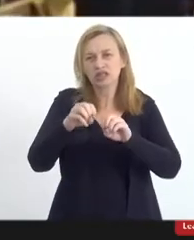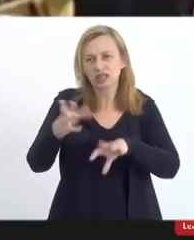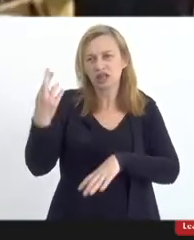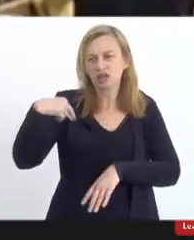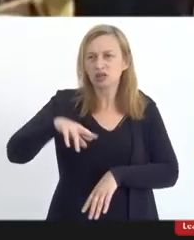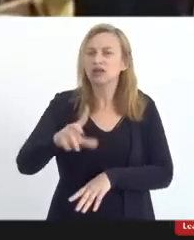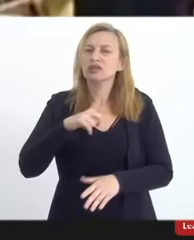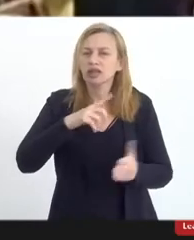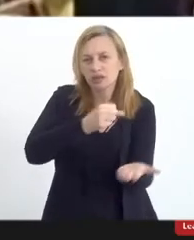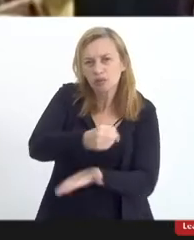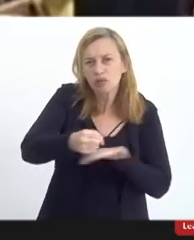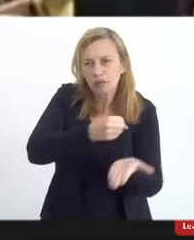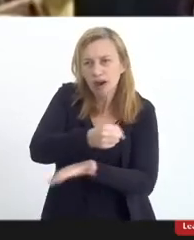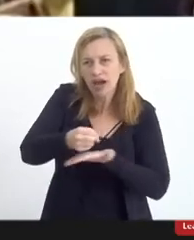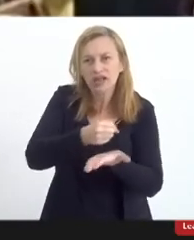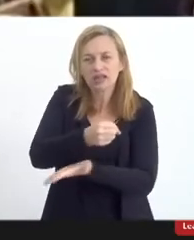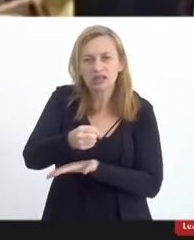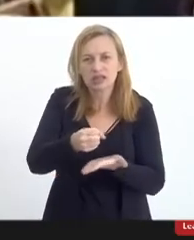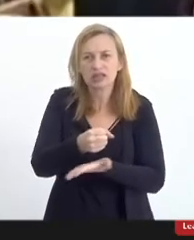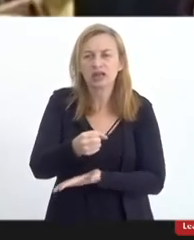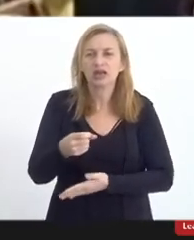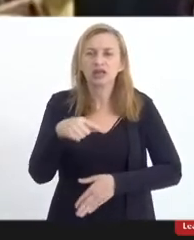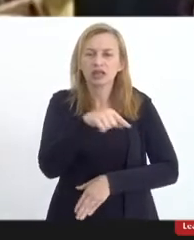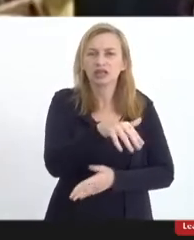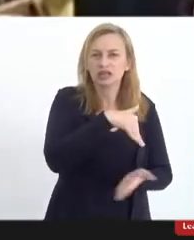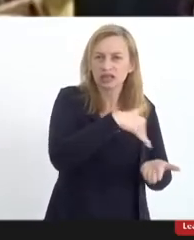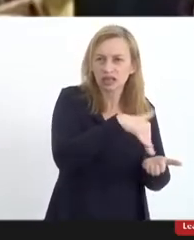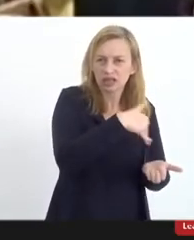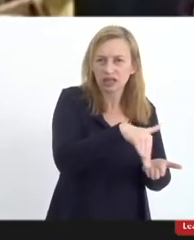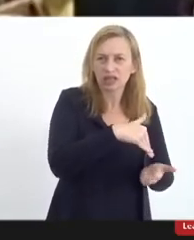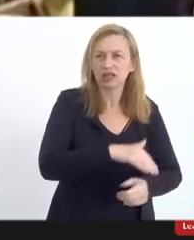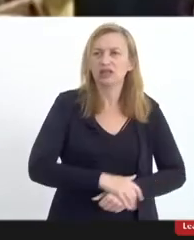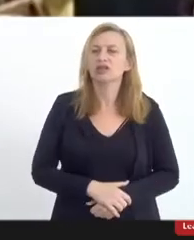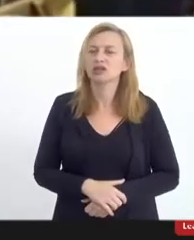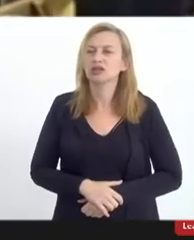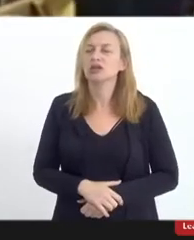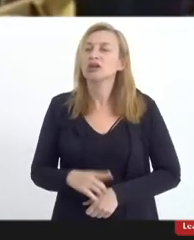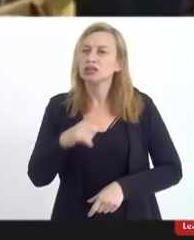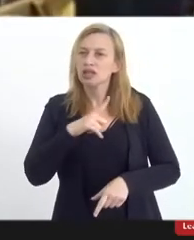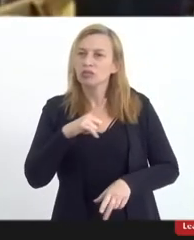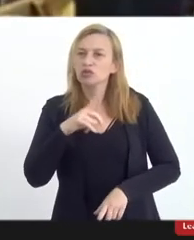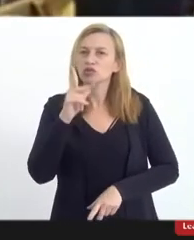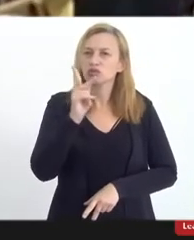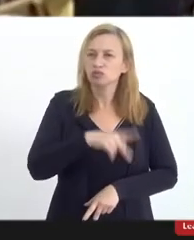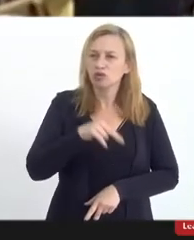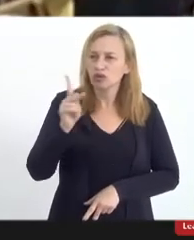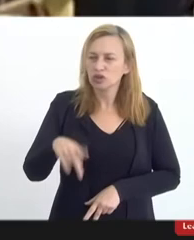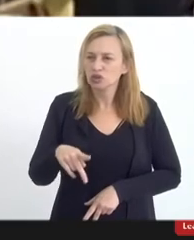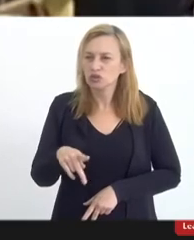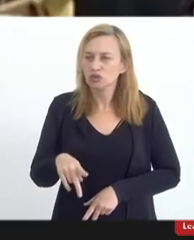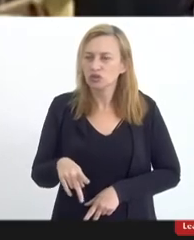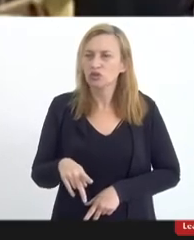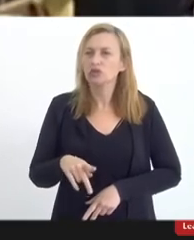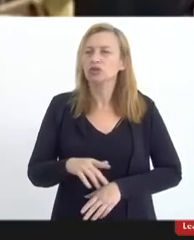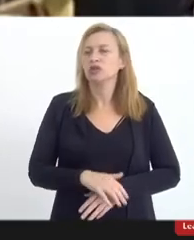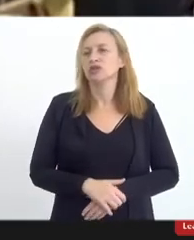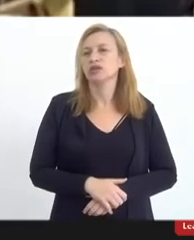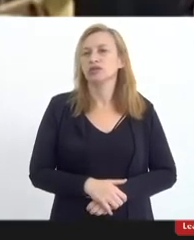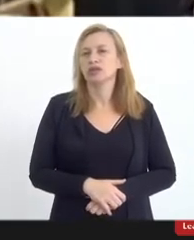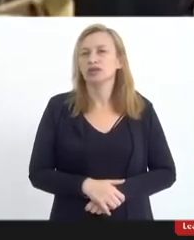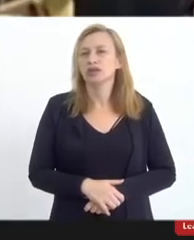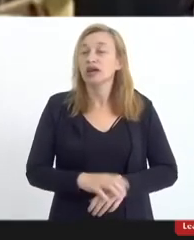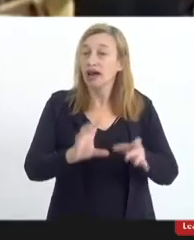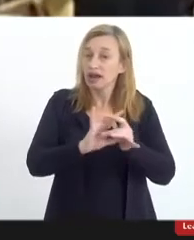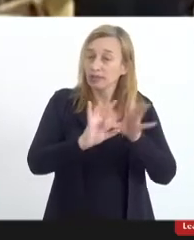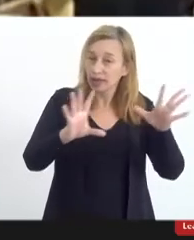por base, partindo daqui da secretaria, feito pelos professores, e que contemplam a